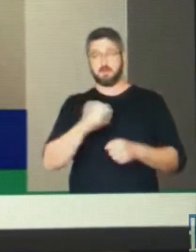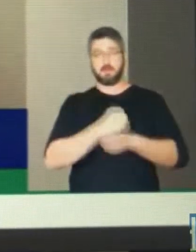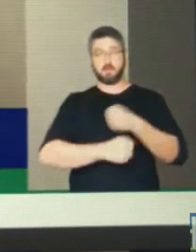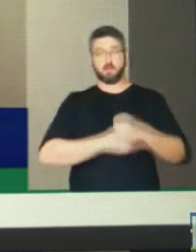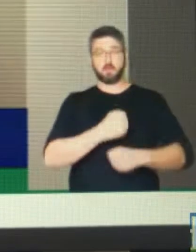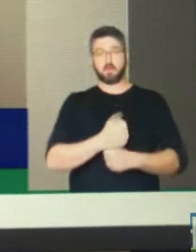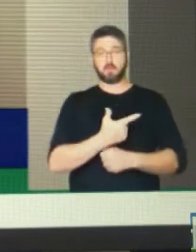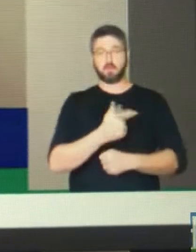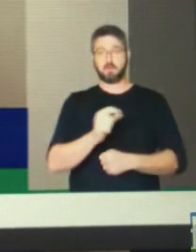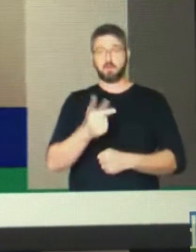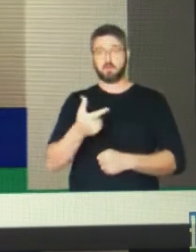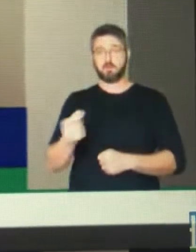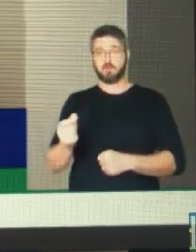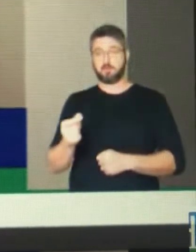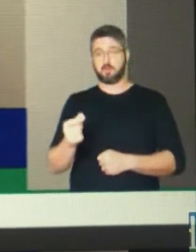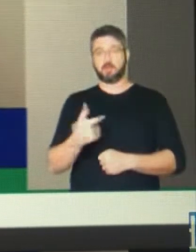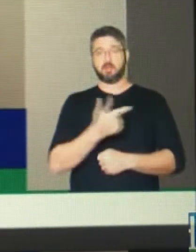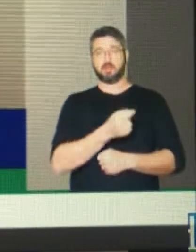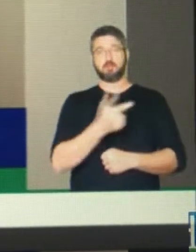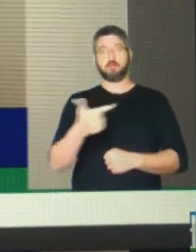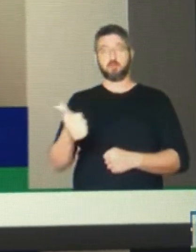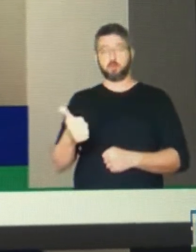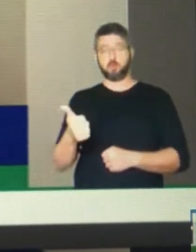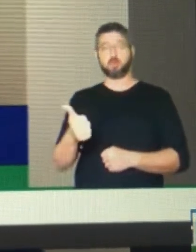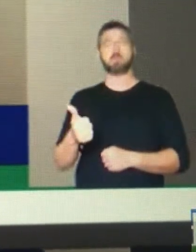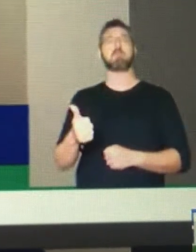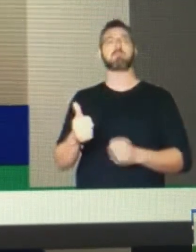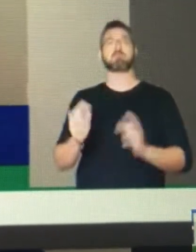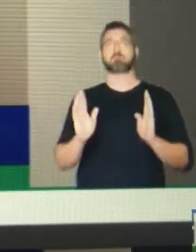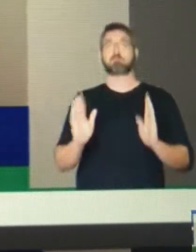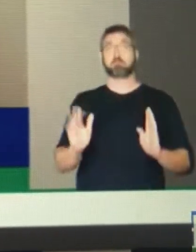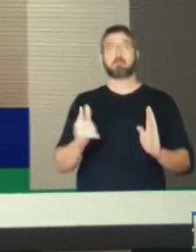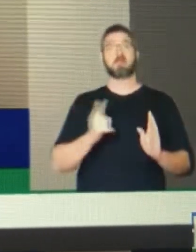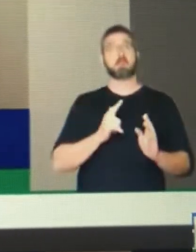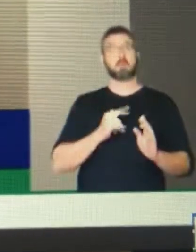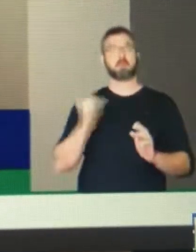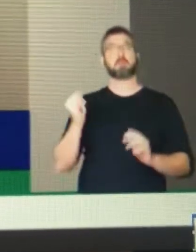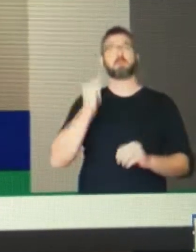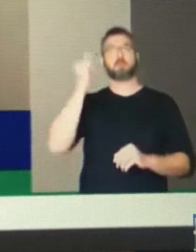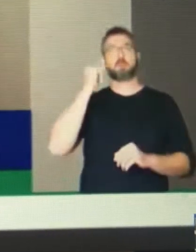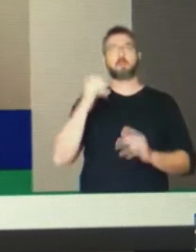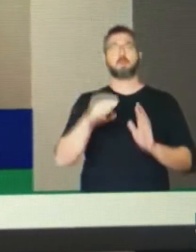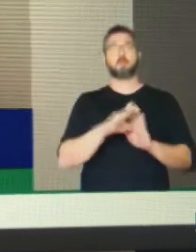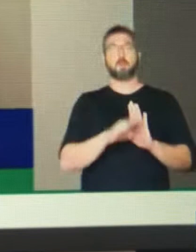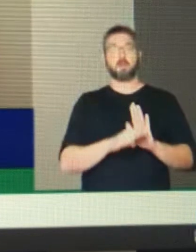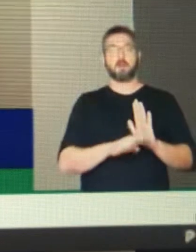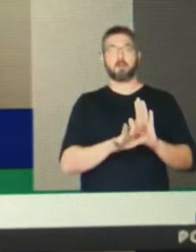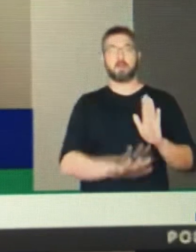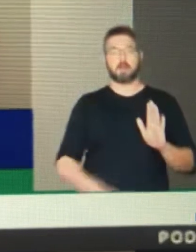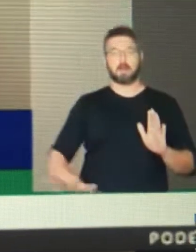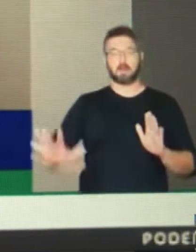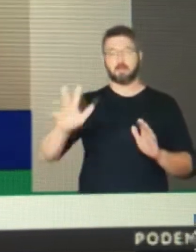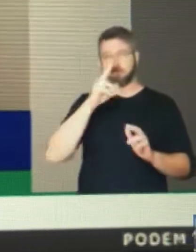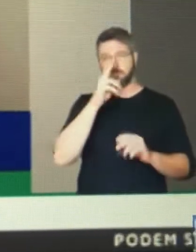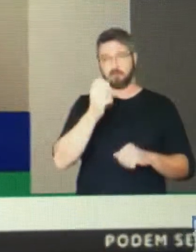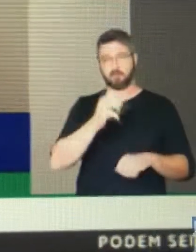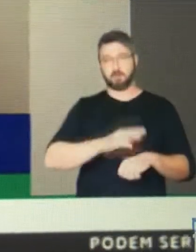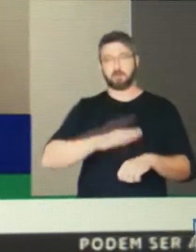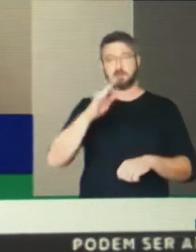de Fortalecimento da Agricultura Familiar, o PRONAF, cresceram 6%. Os juros caíram até 2